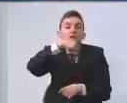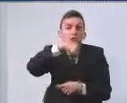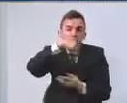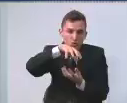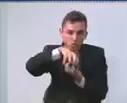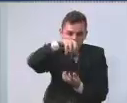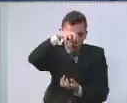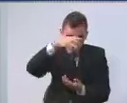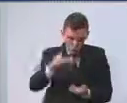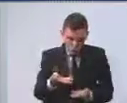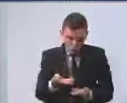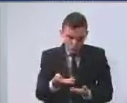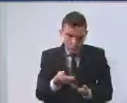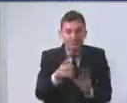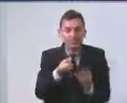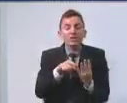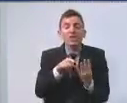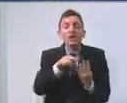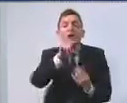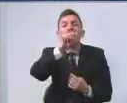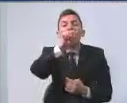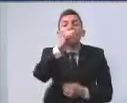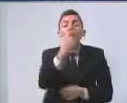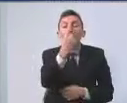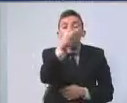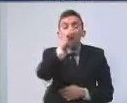1 Albergue Municipal,